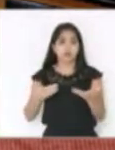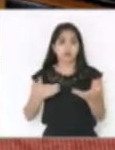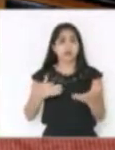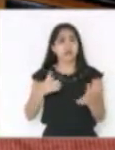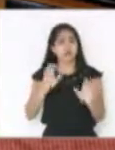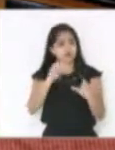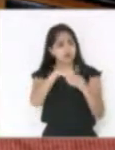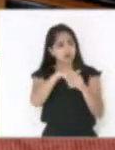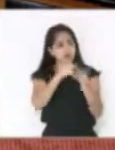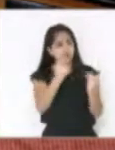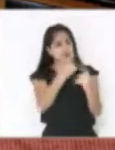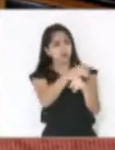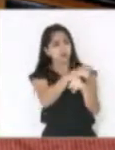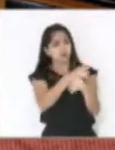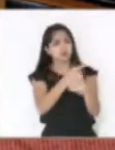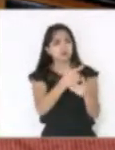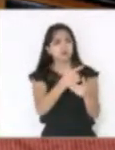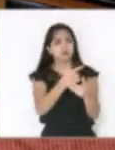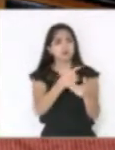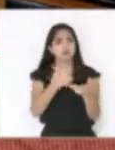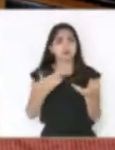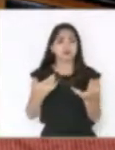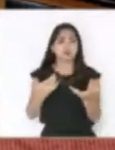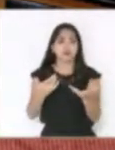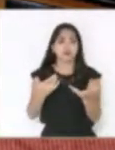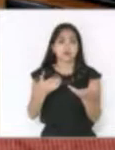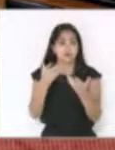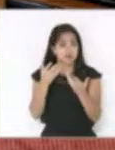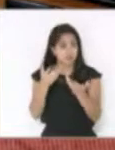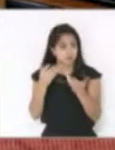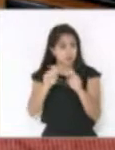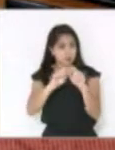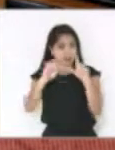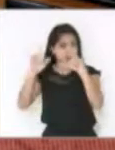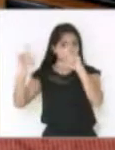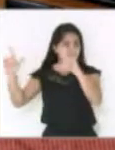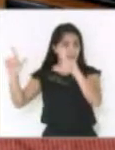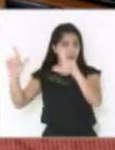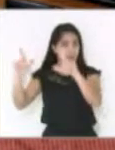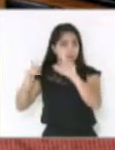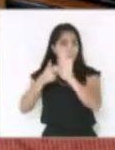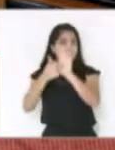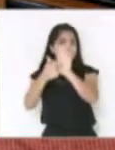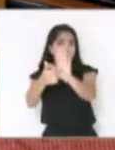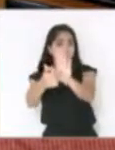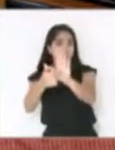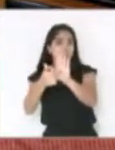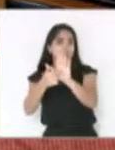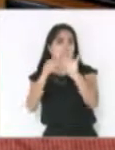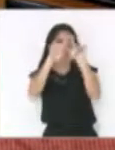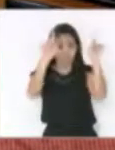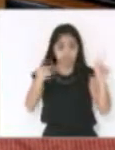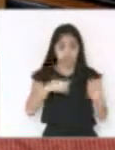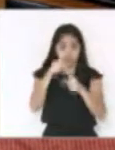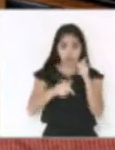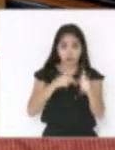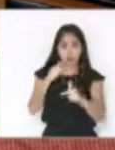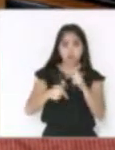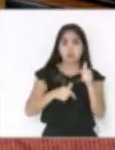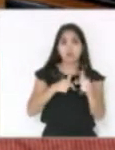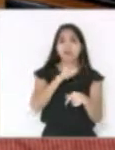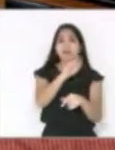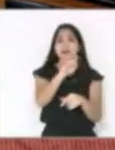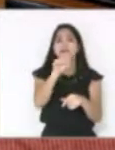até votaria contra, mas será um voto. Mas eu quero que abra o painel para mostrar para o funcionário público que